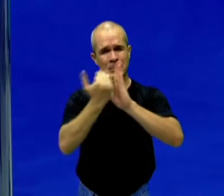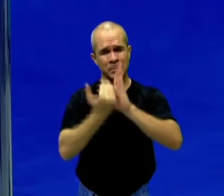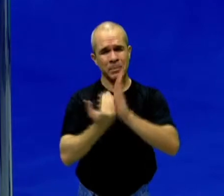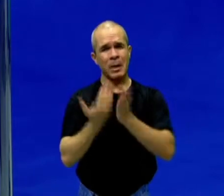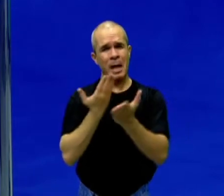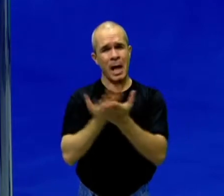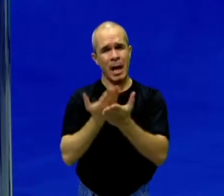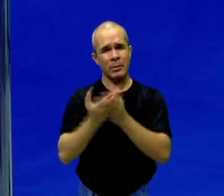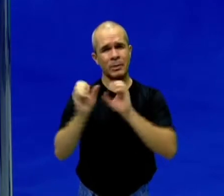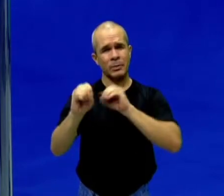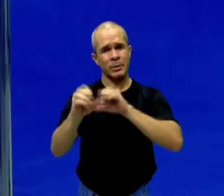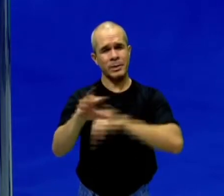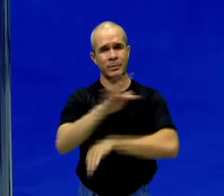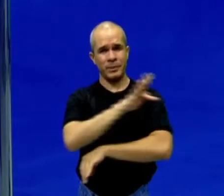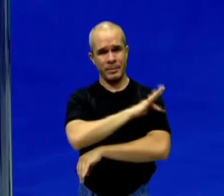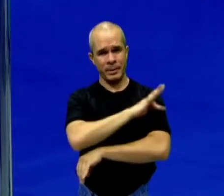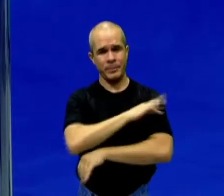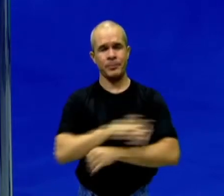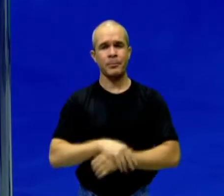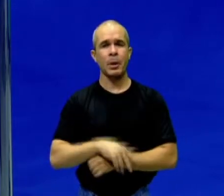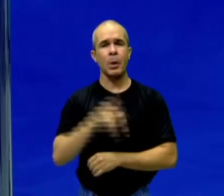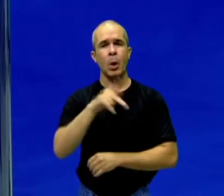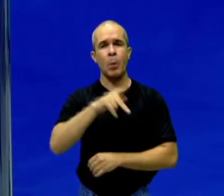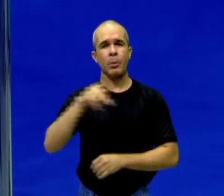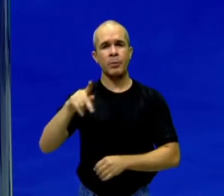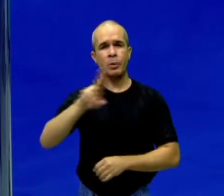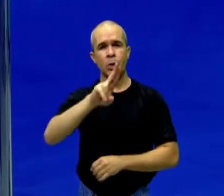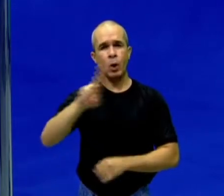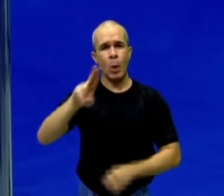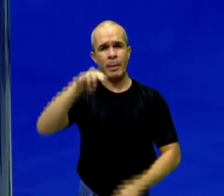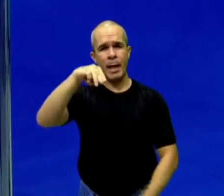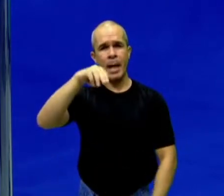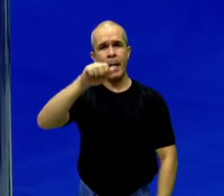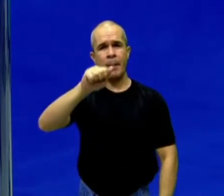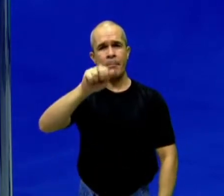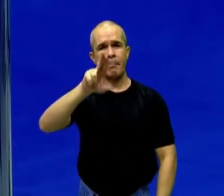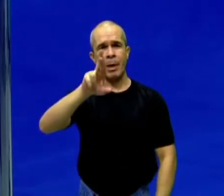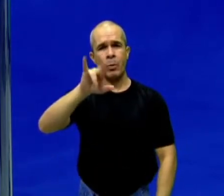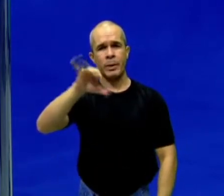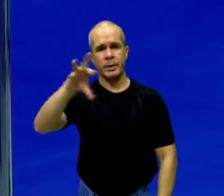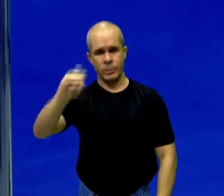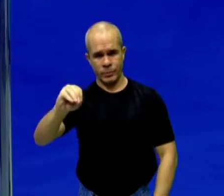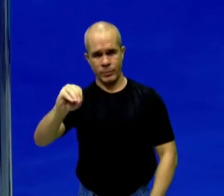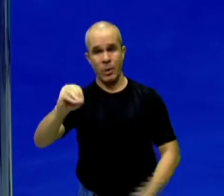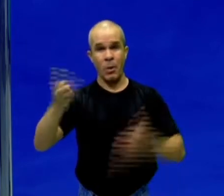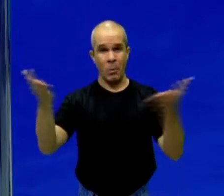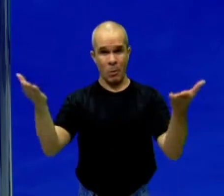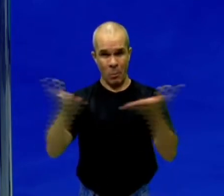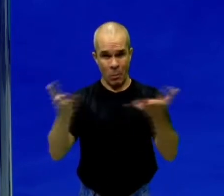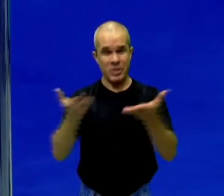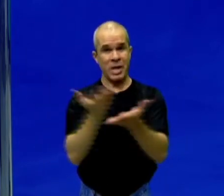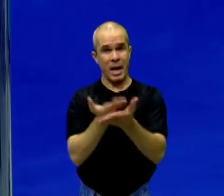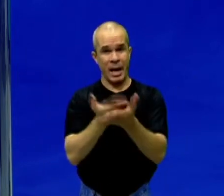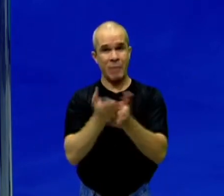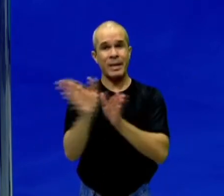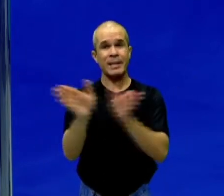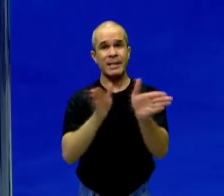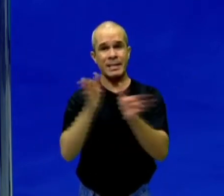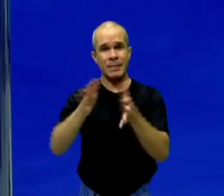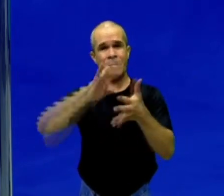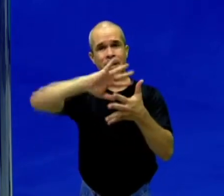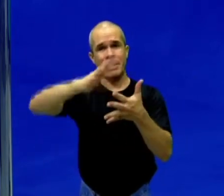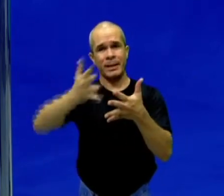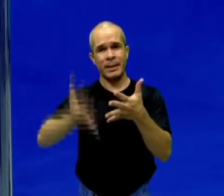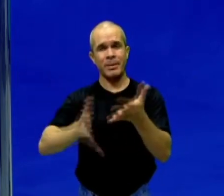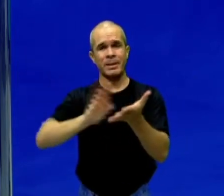o ensino fundamental dos anos finais. Eu sou o professor Maurício Lemes. Nossas aulas têm acessibilidade em